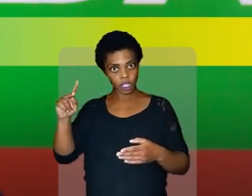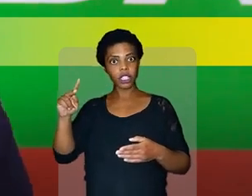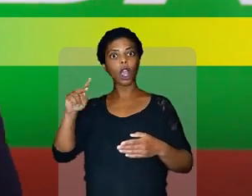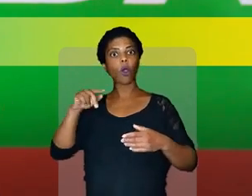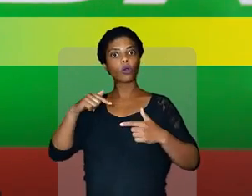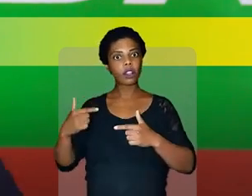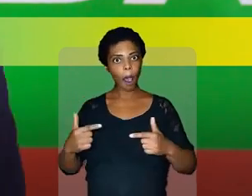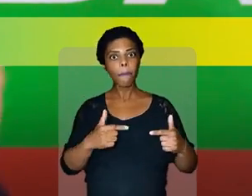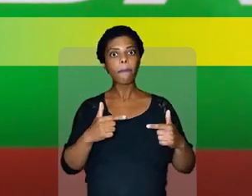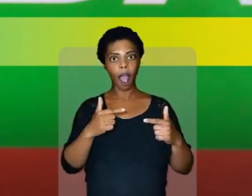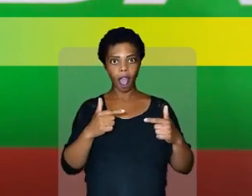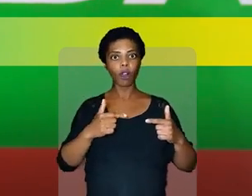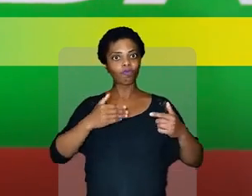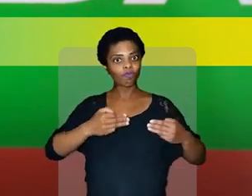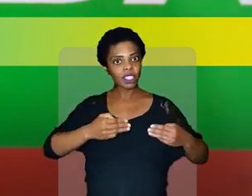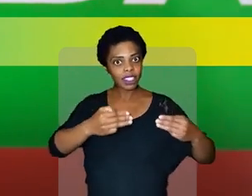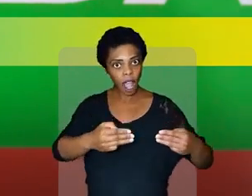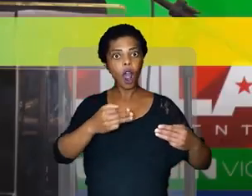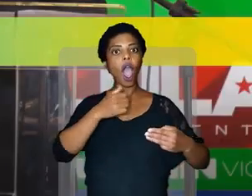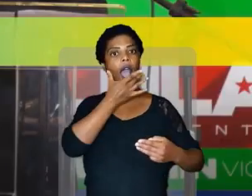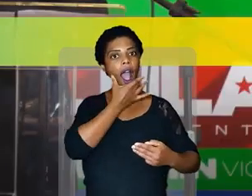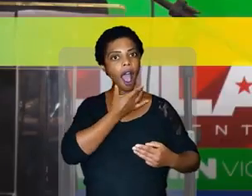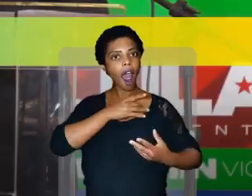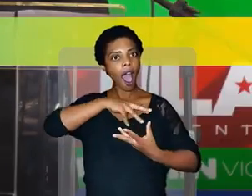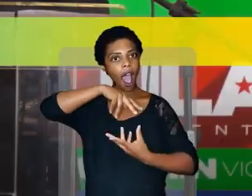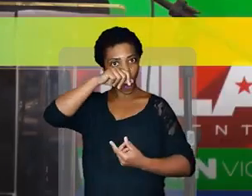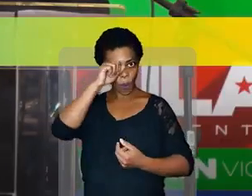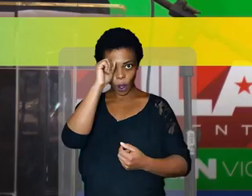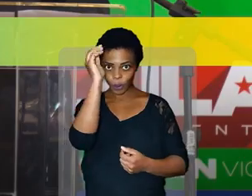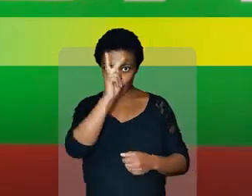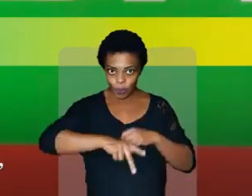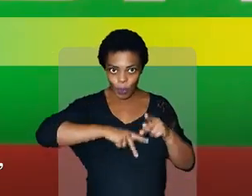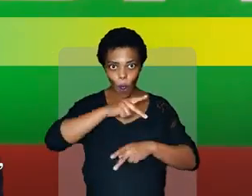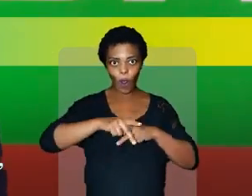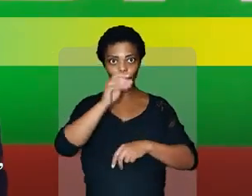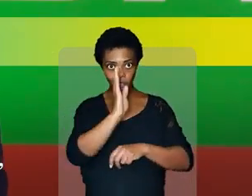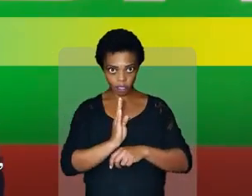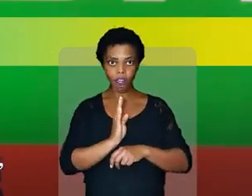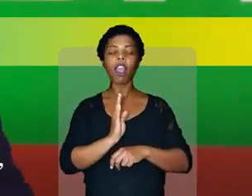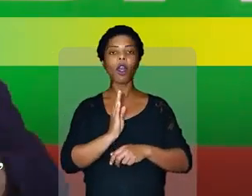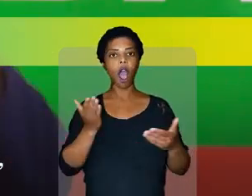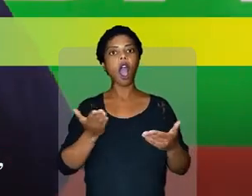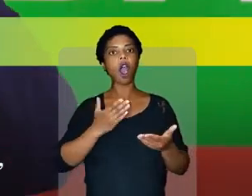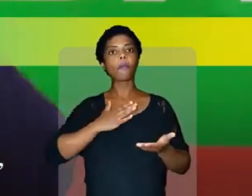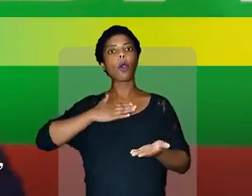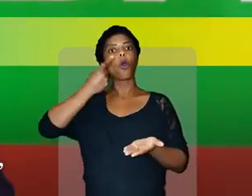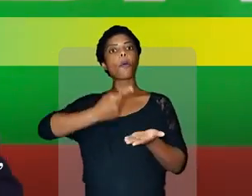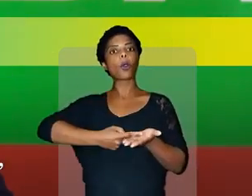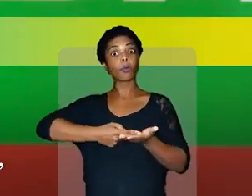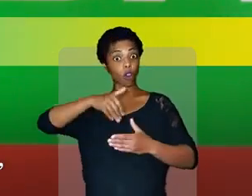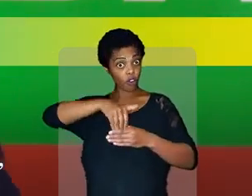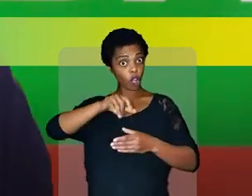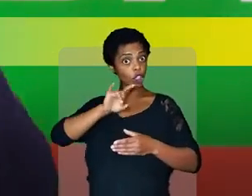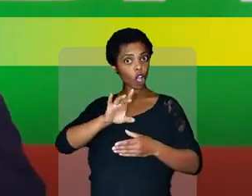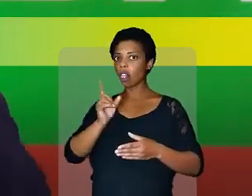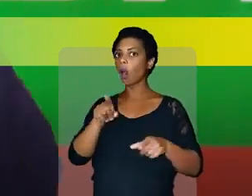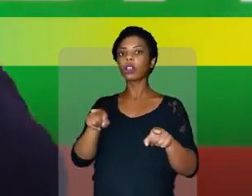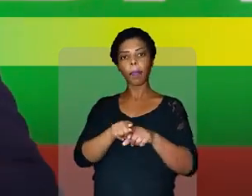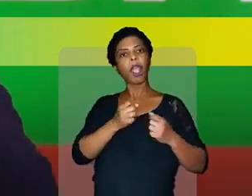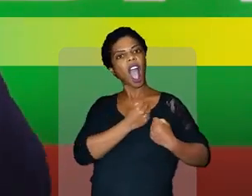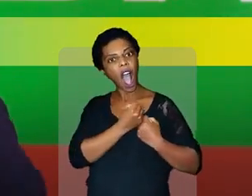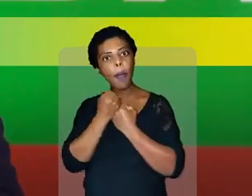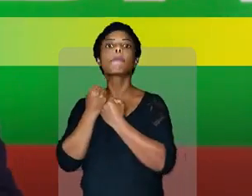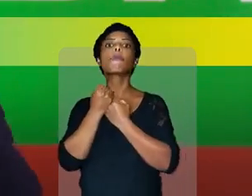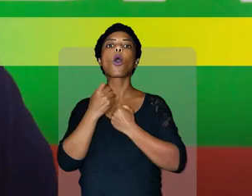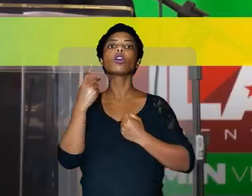ministério a cara e a alma do povo brasileiro, fica aqui, partir de agora, um compromisso, não apenas do meu voto, mas do meu